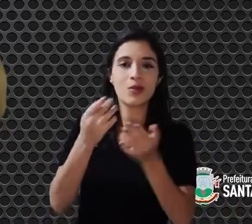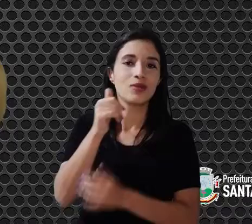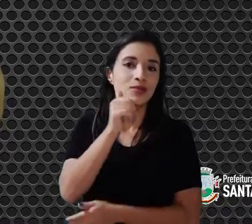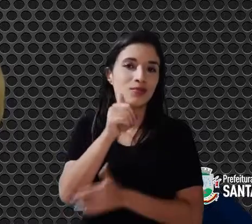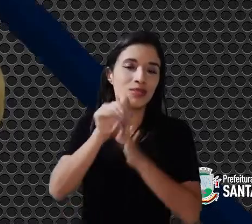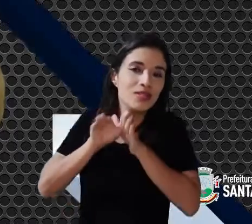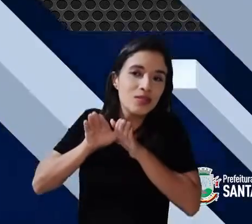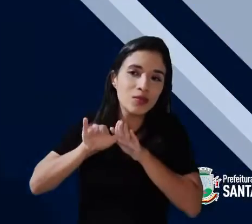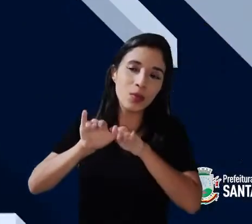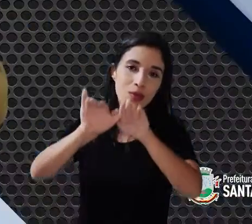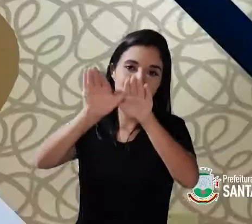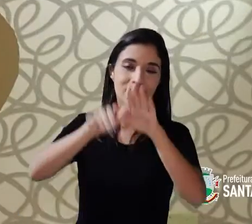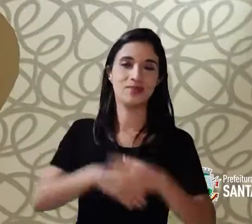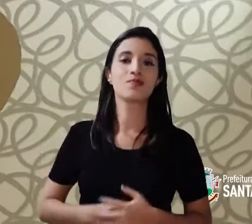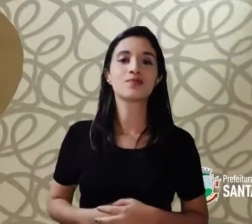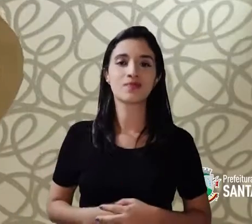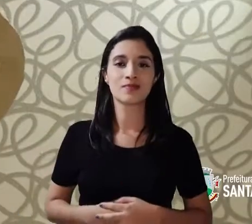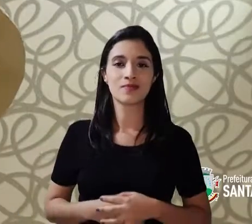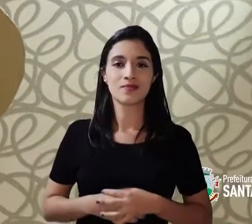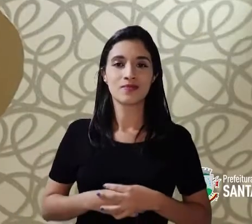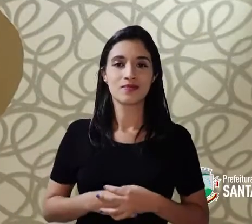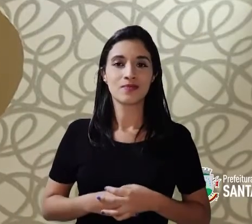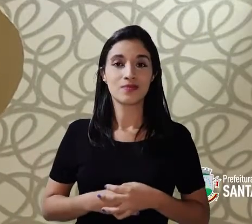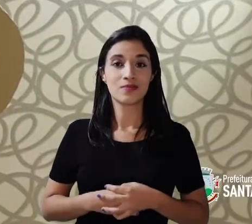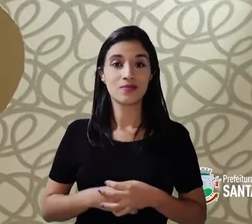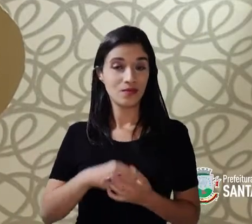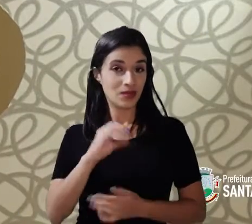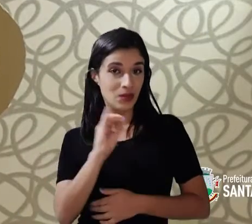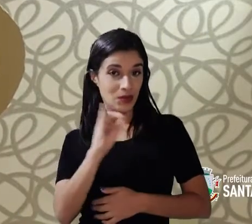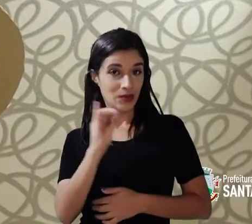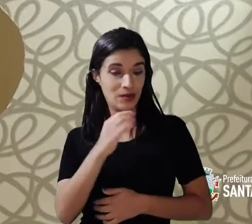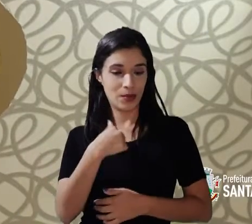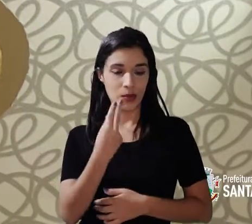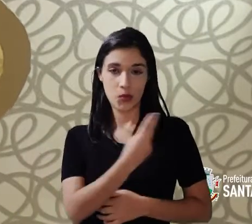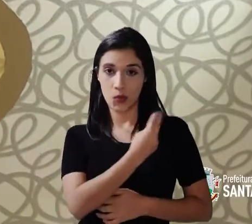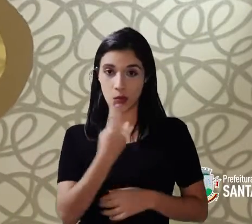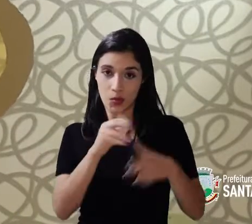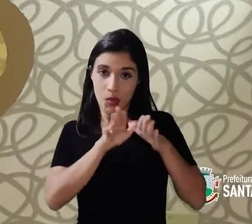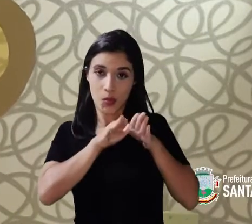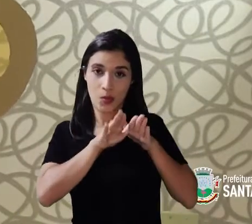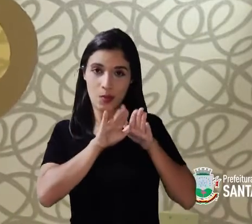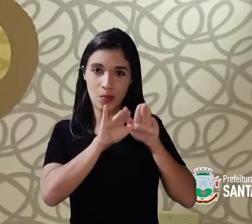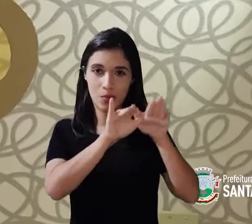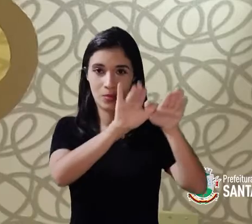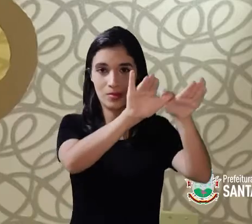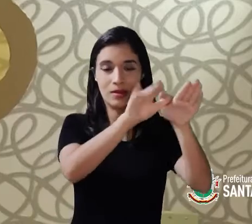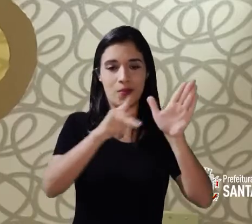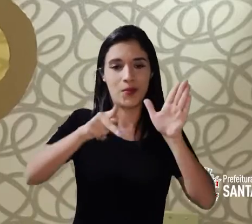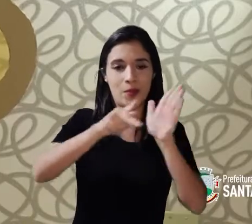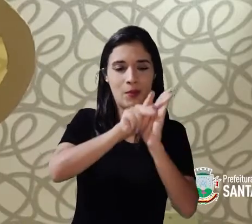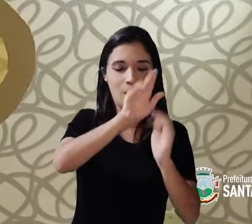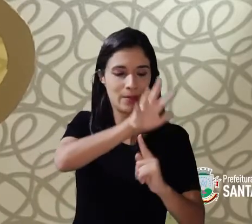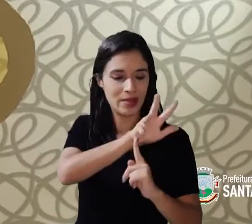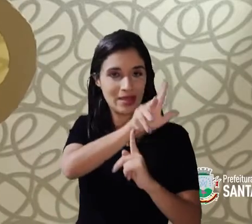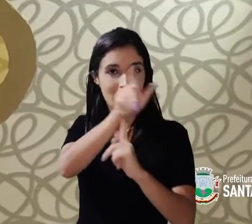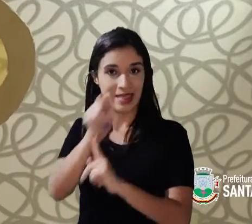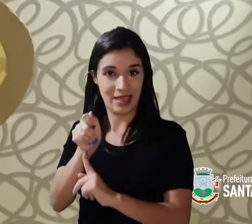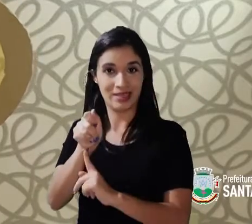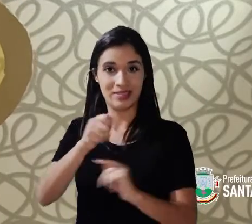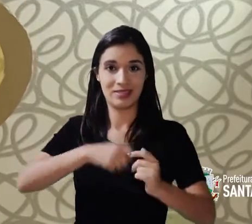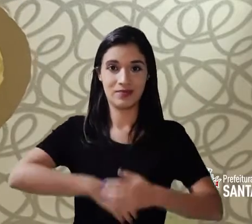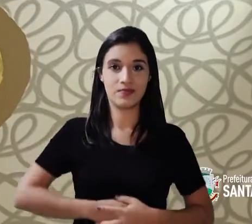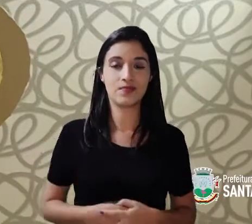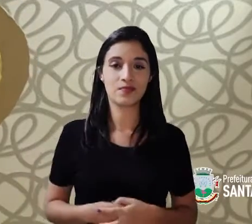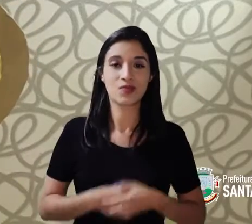vocês, meninas! Olá, meus queridos! Eu me chamo Borboletalda das Artes